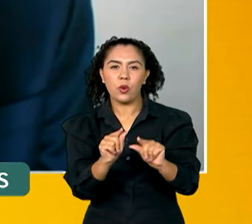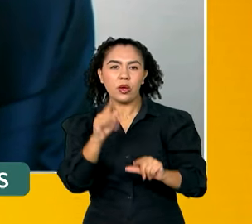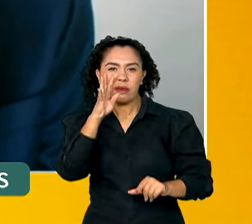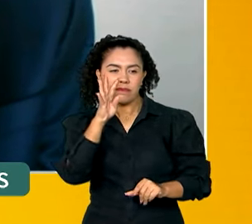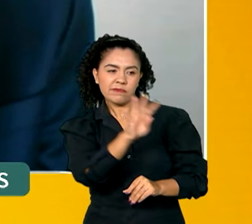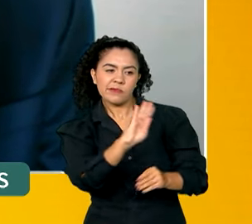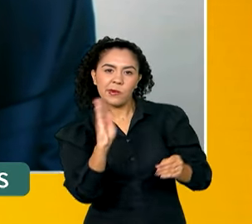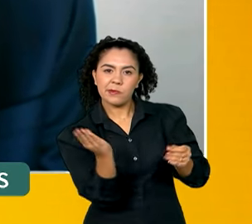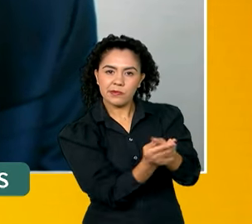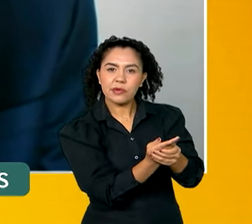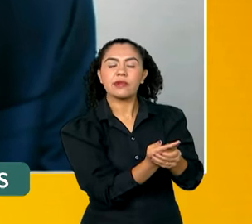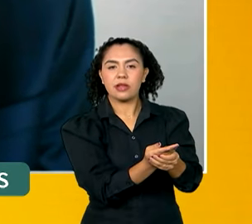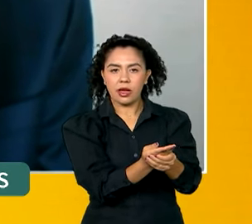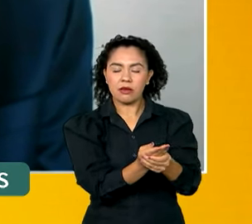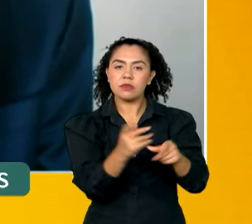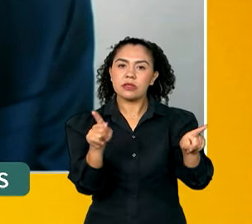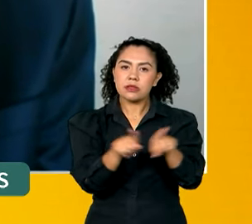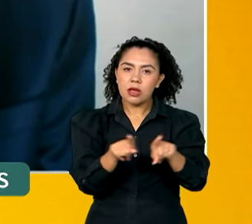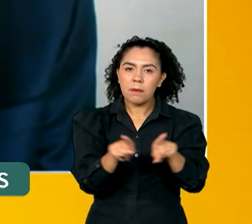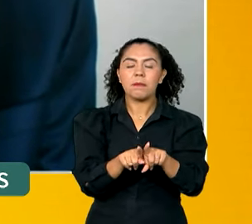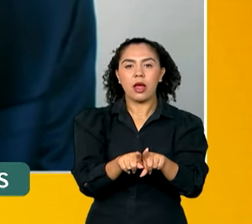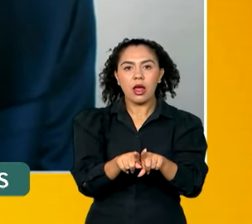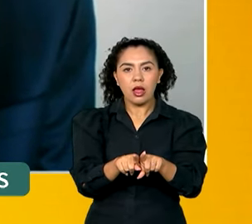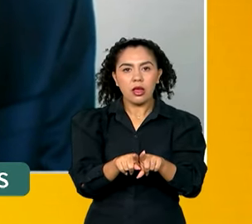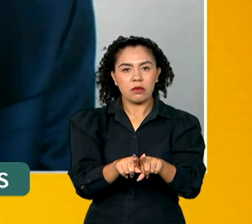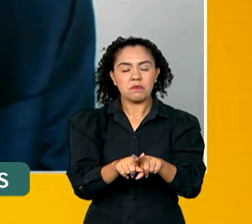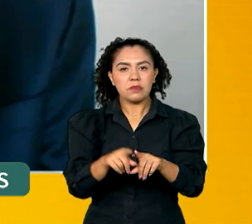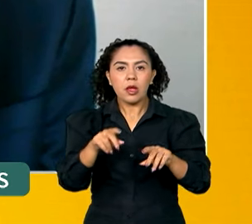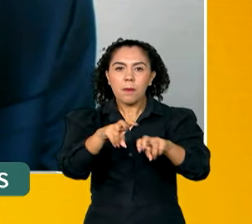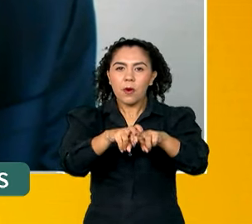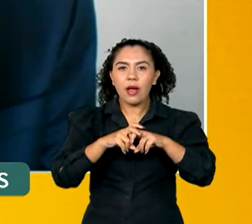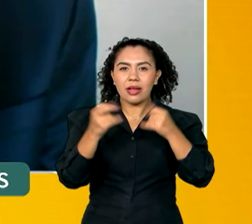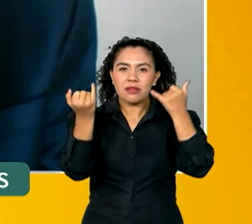e permite, a partir dos dados gerados,